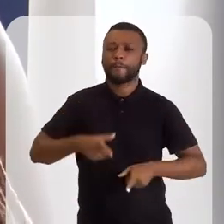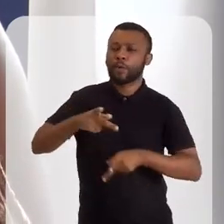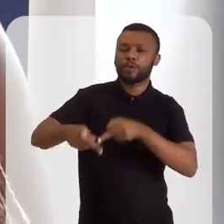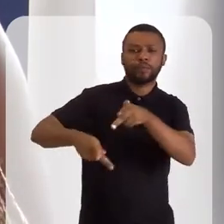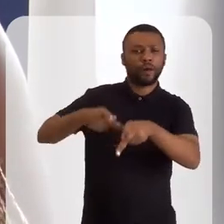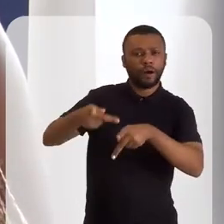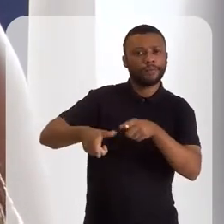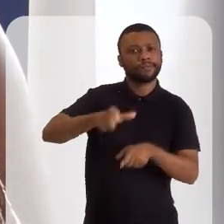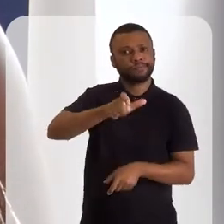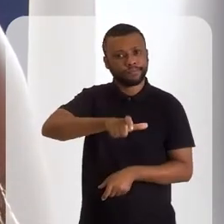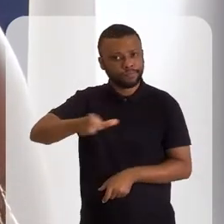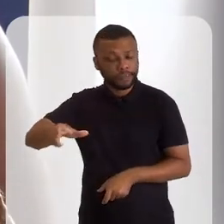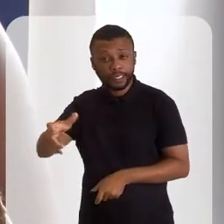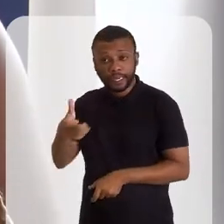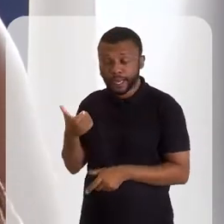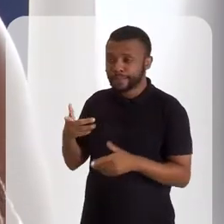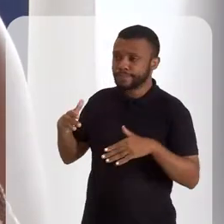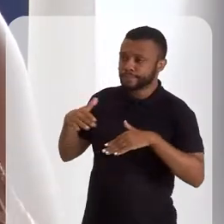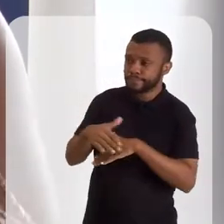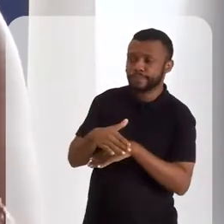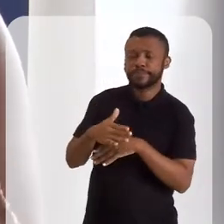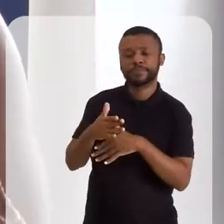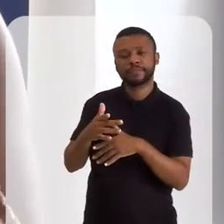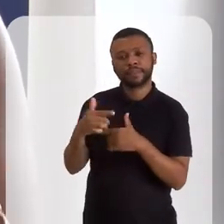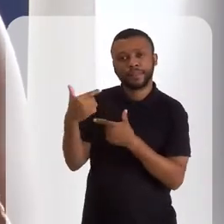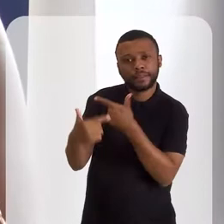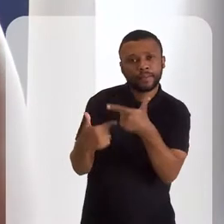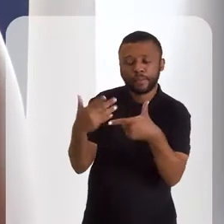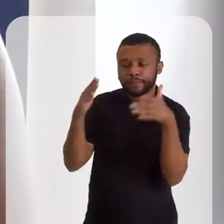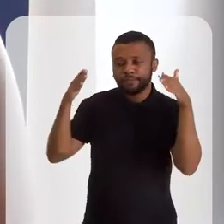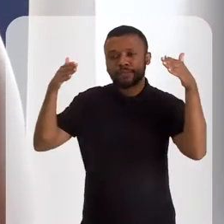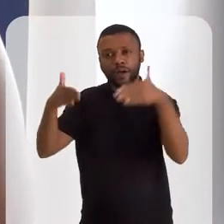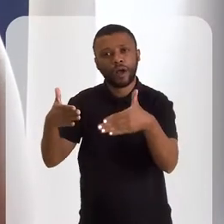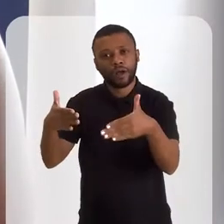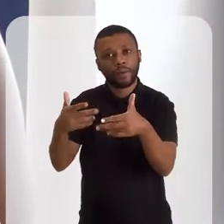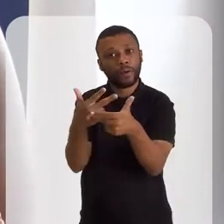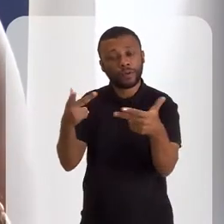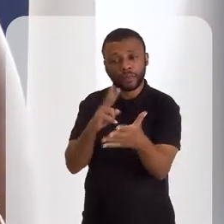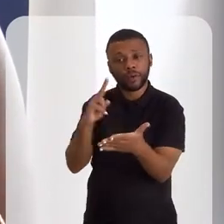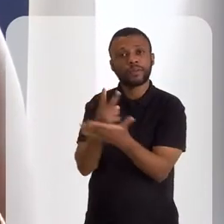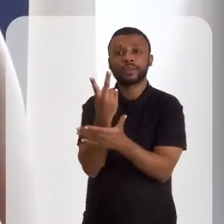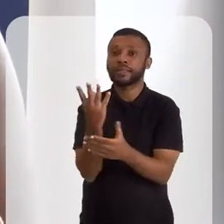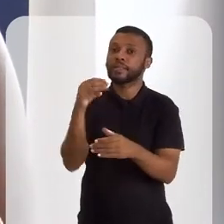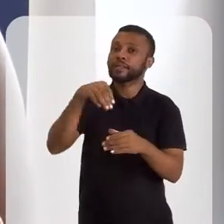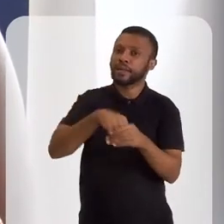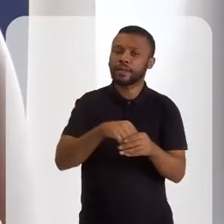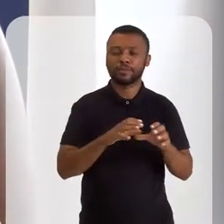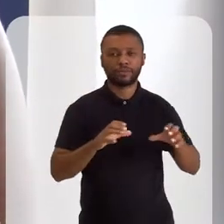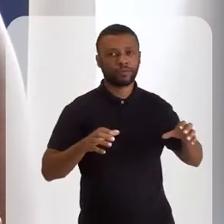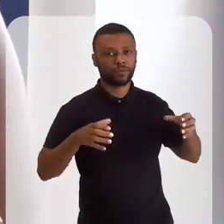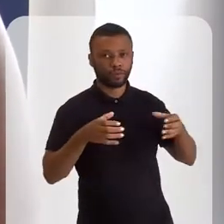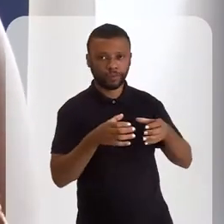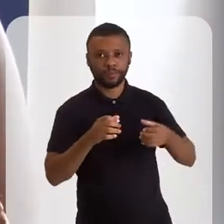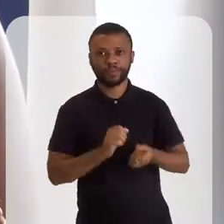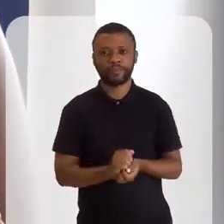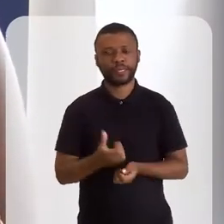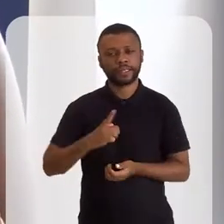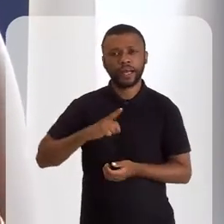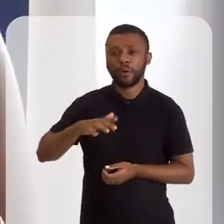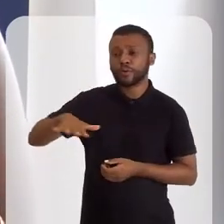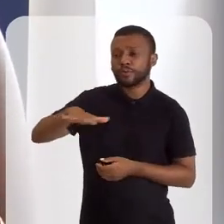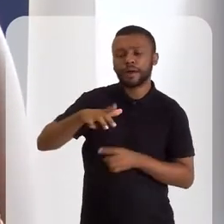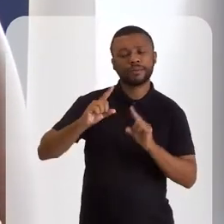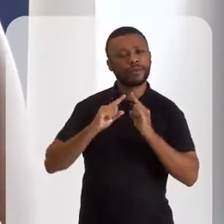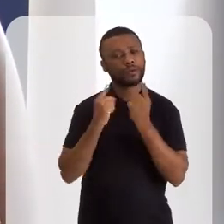queira colocar, realmente, um serviço abnegado para que as coisas aconteçam dentro da comunidade. Tem as partes de